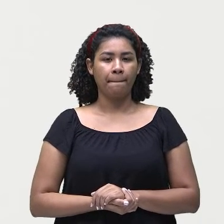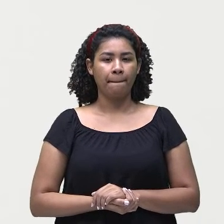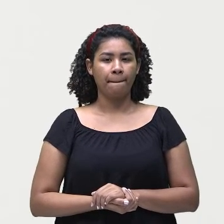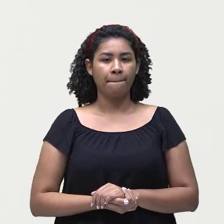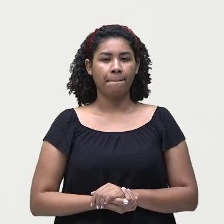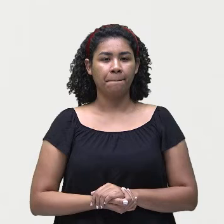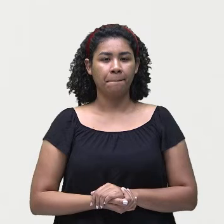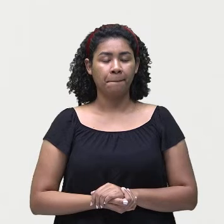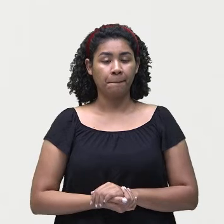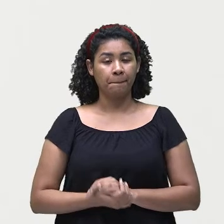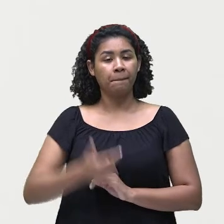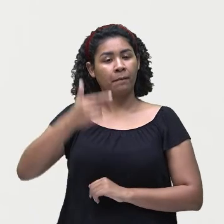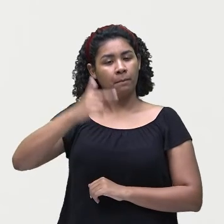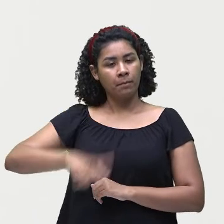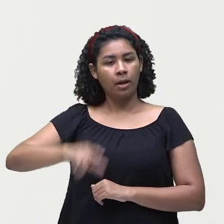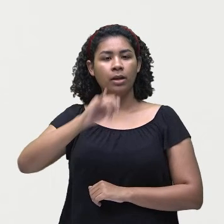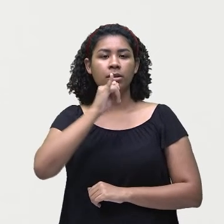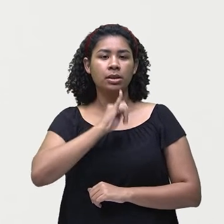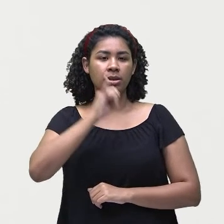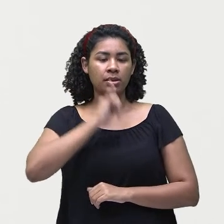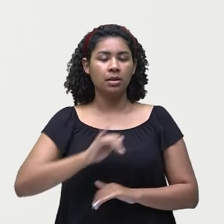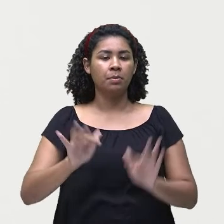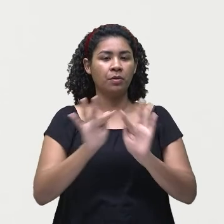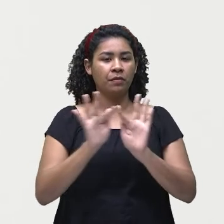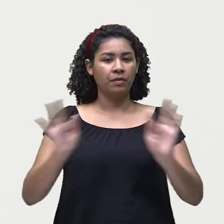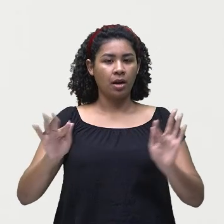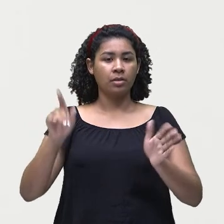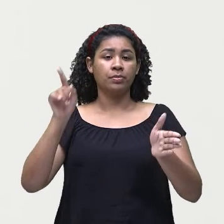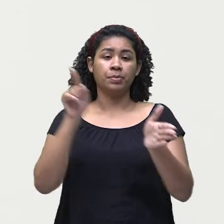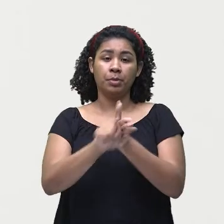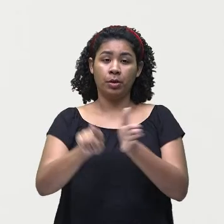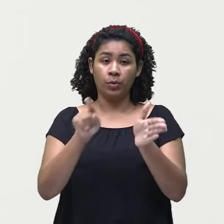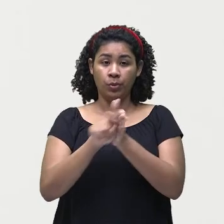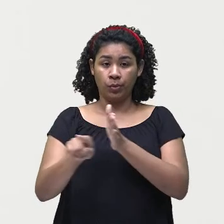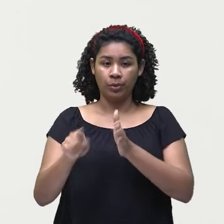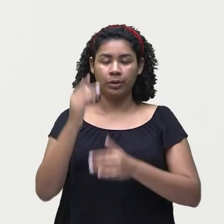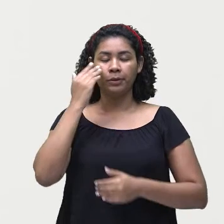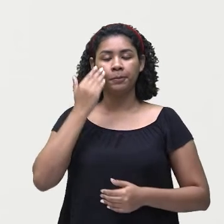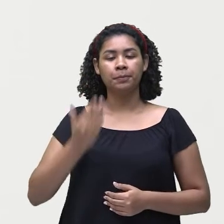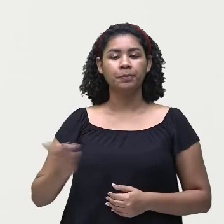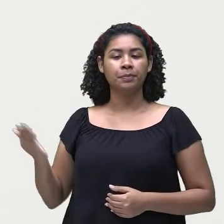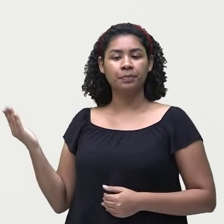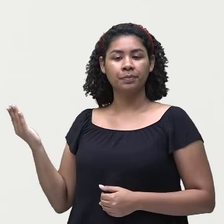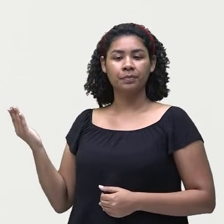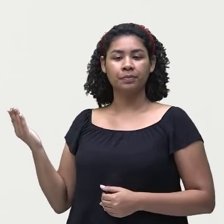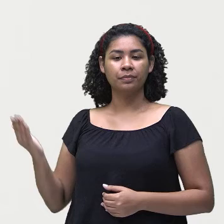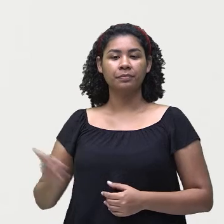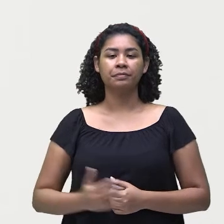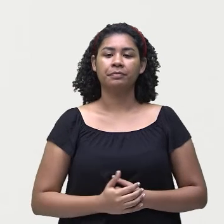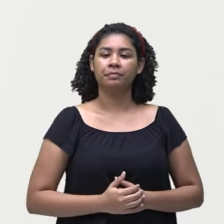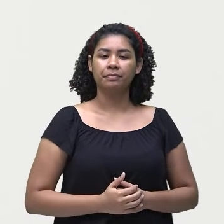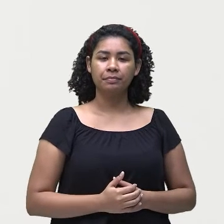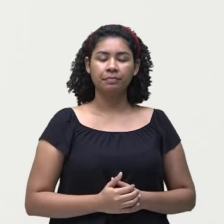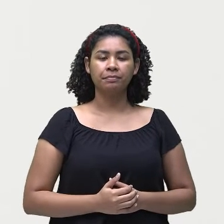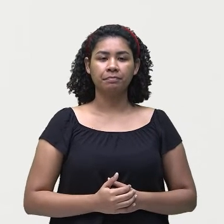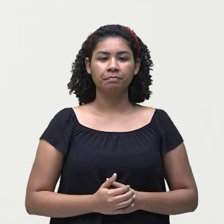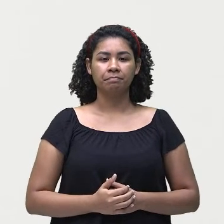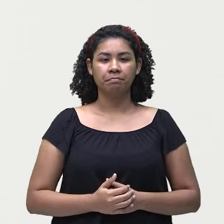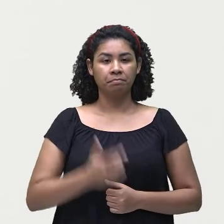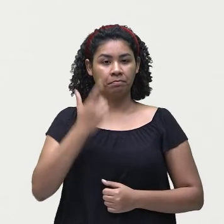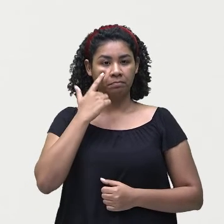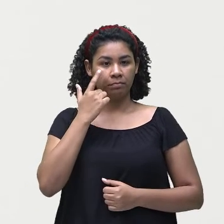Olha só. Mais um exemplo de frase interrogativa aí, ó. Seguindo essa estrutura.